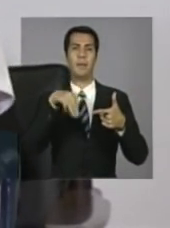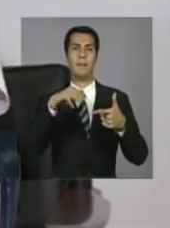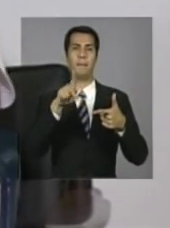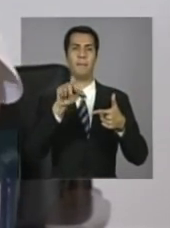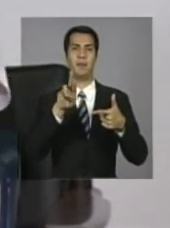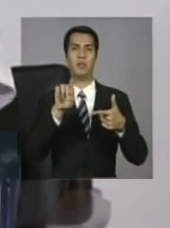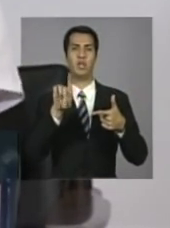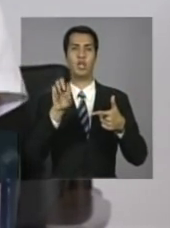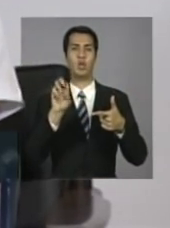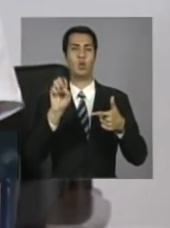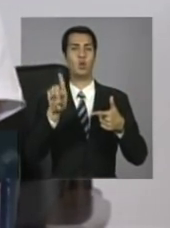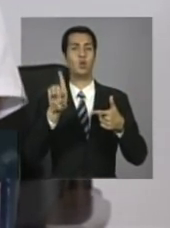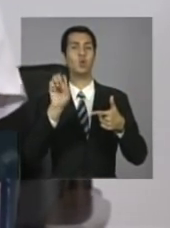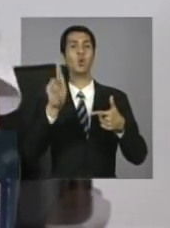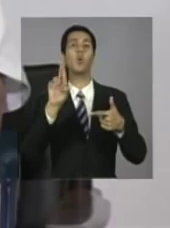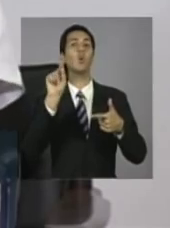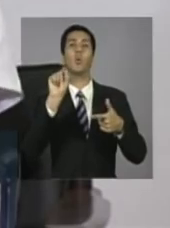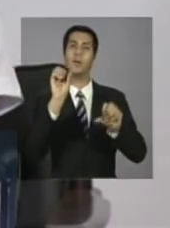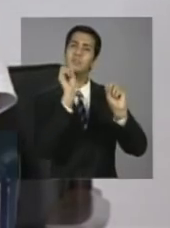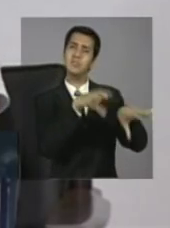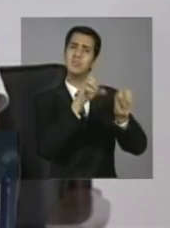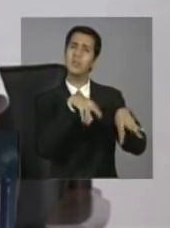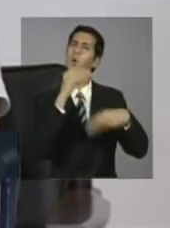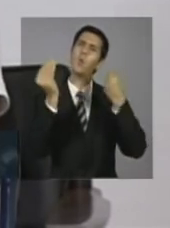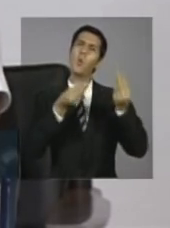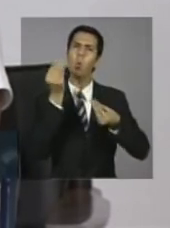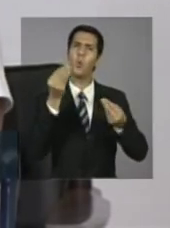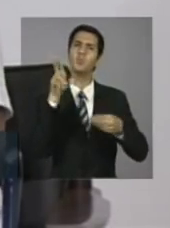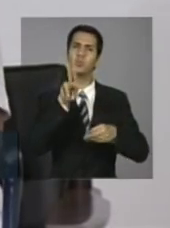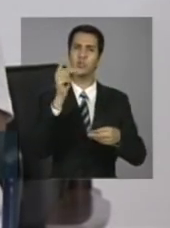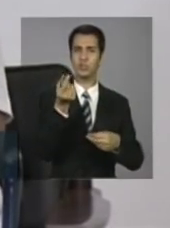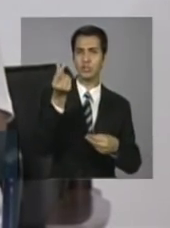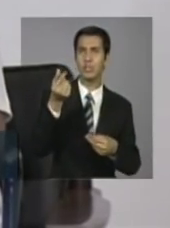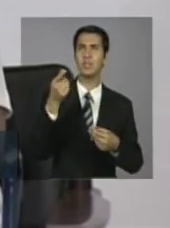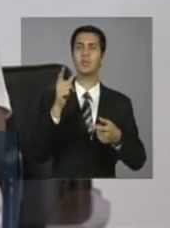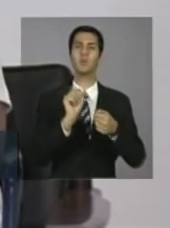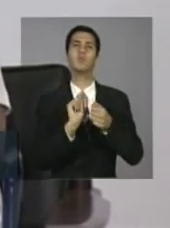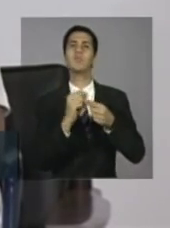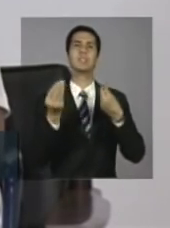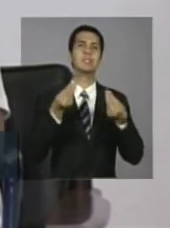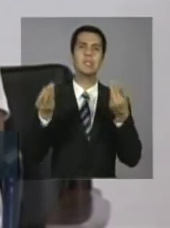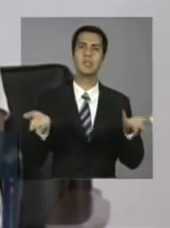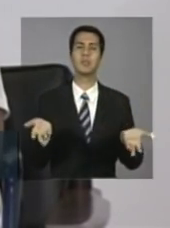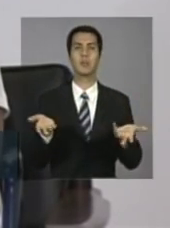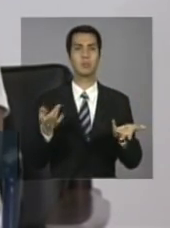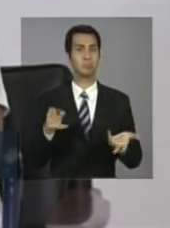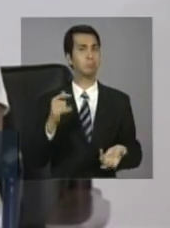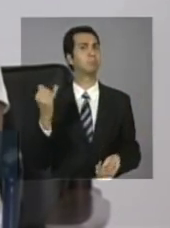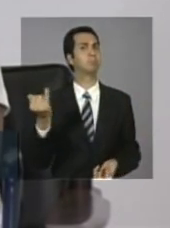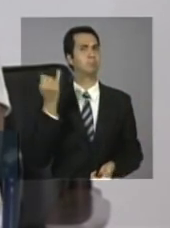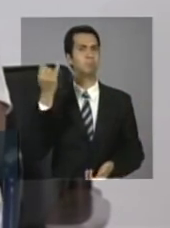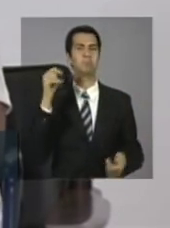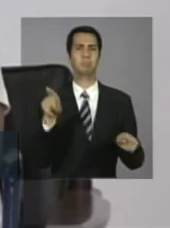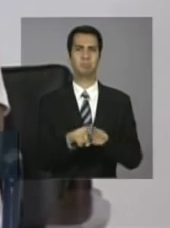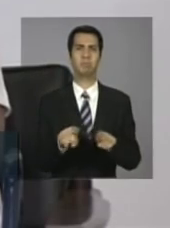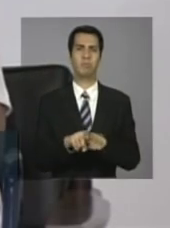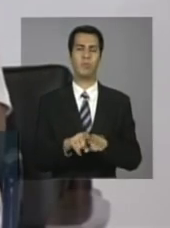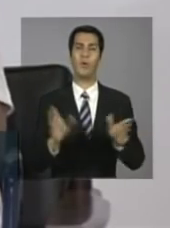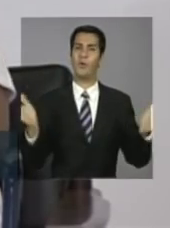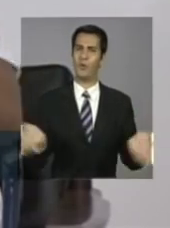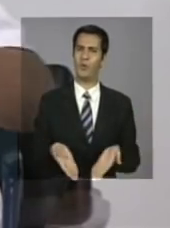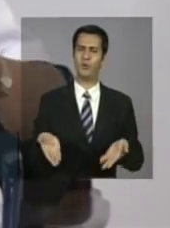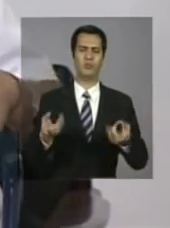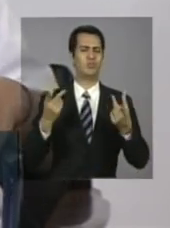é ensinar como movimentar aquele dinheiro, como você fazer. E isso, para mim, foi o mais importante. Hoje, eu conto